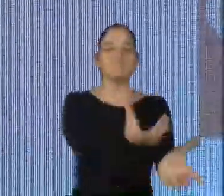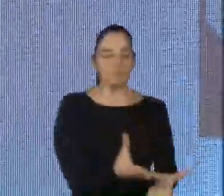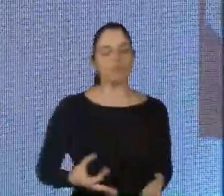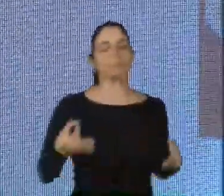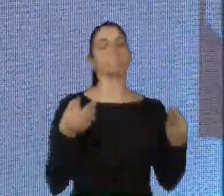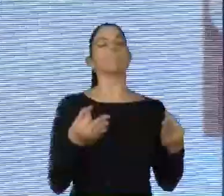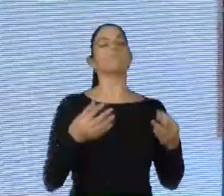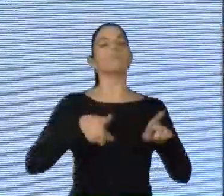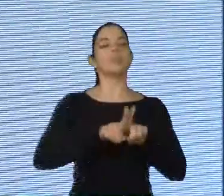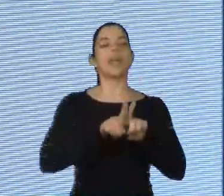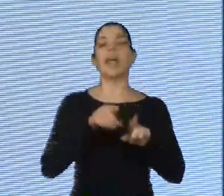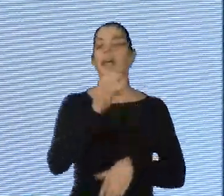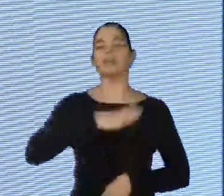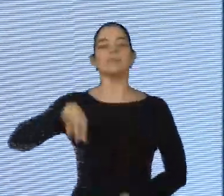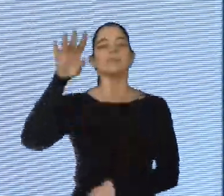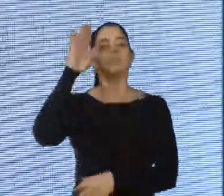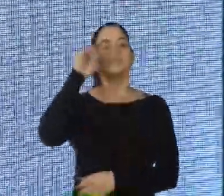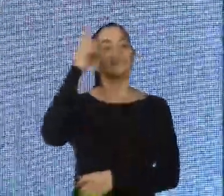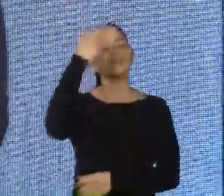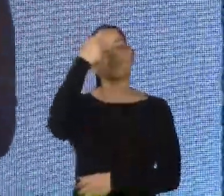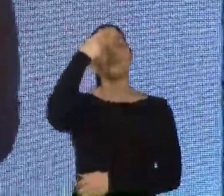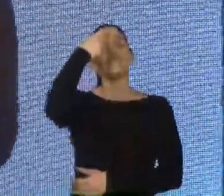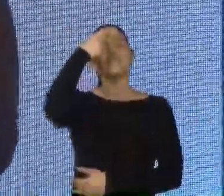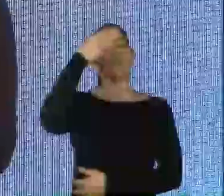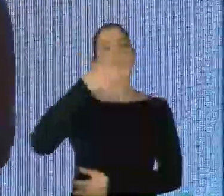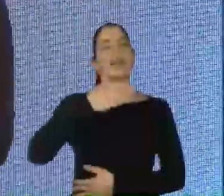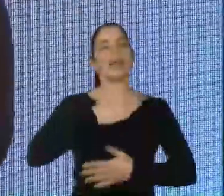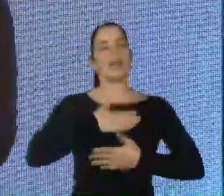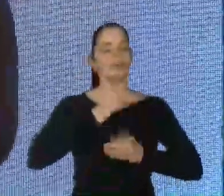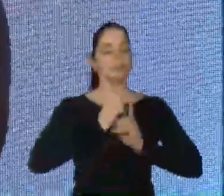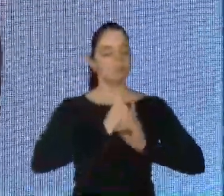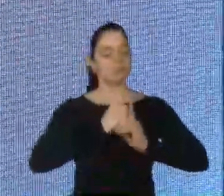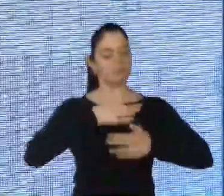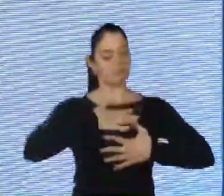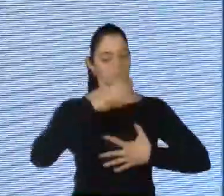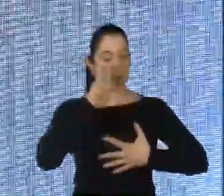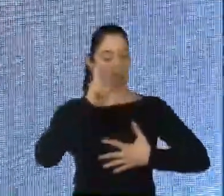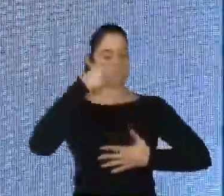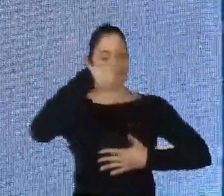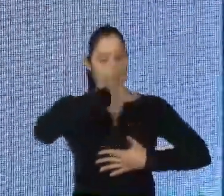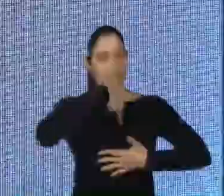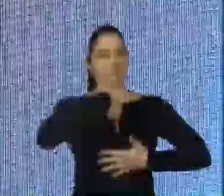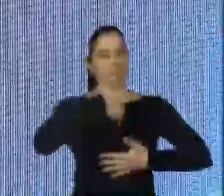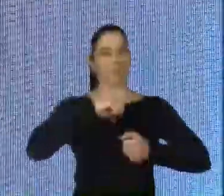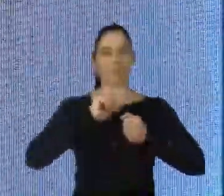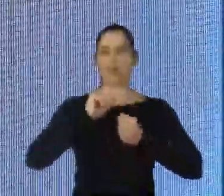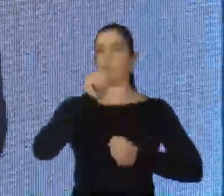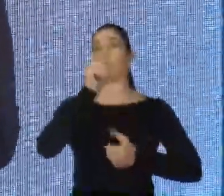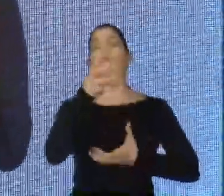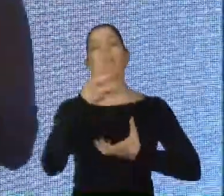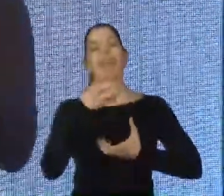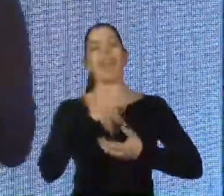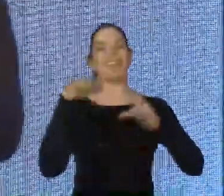foi falado do que é bom da meditação, mas ela também faz um encontro de você com você mesmo para você descobrir o que você quer que te